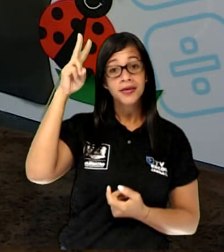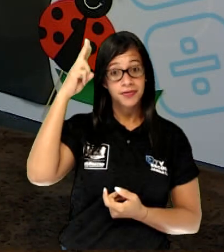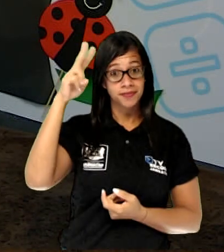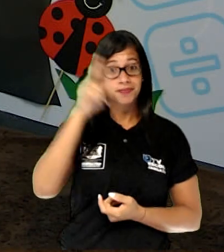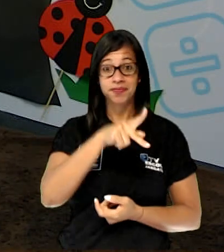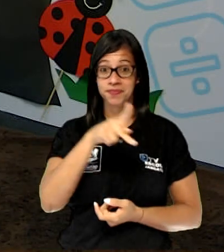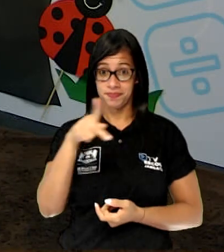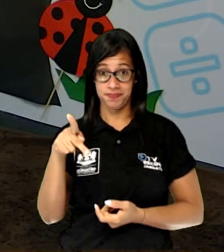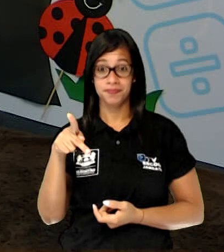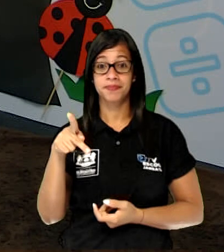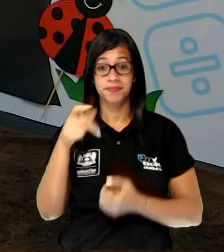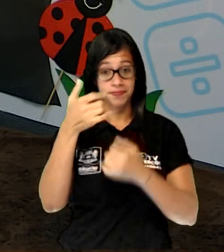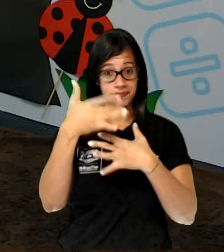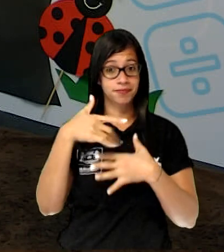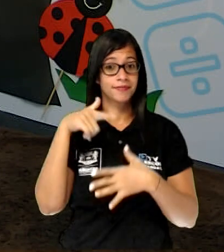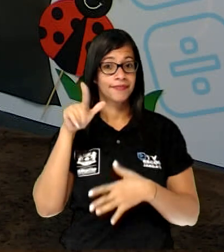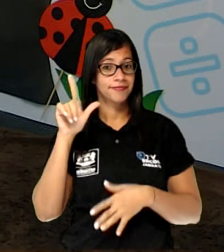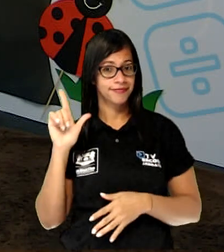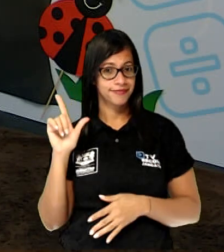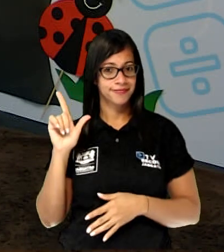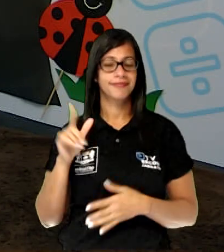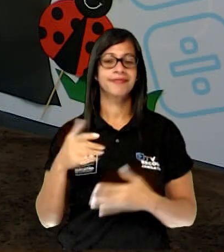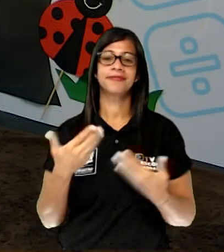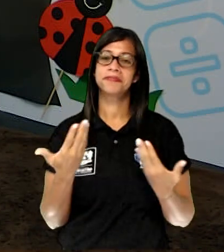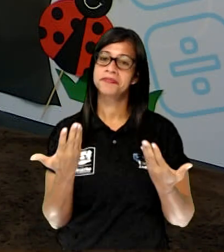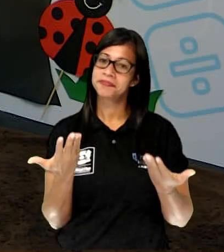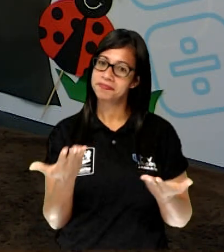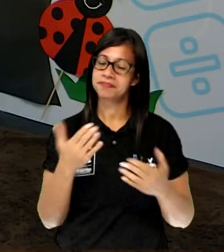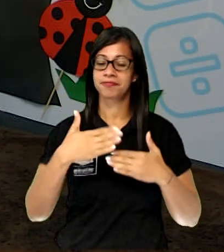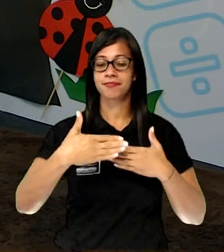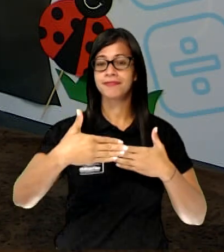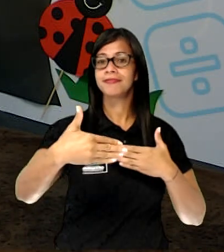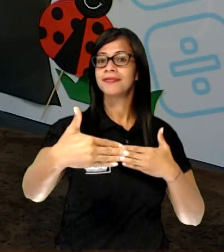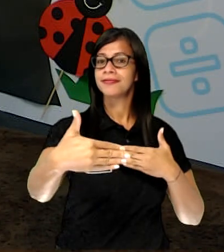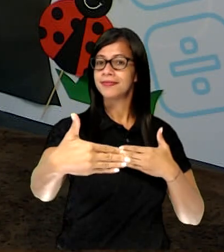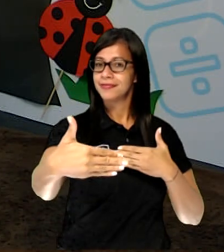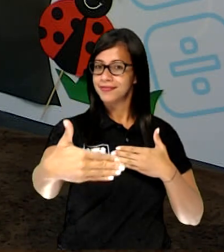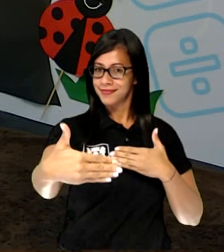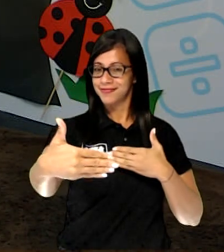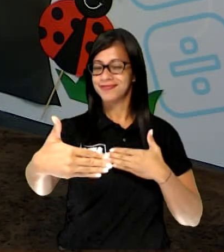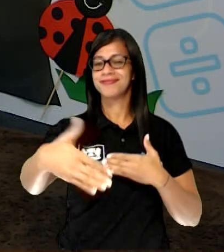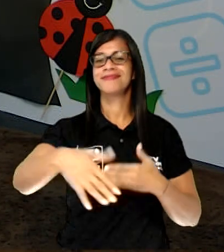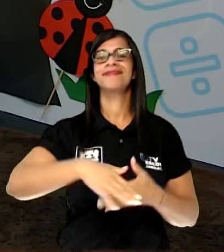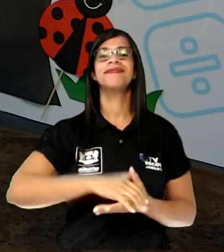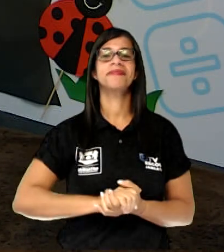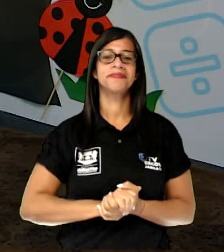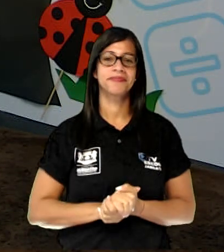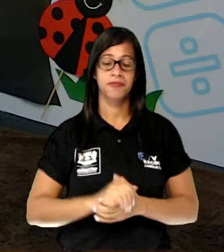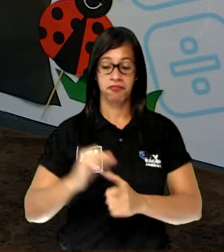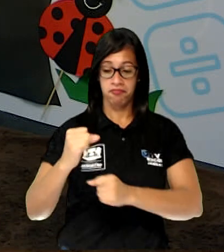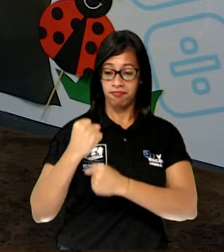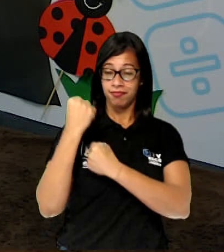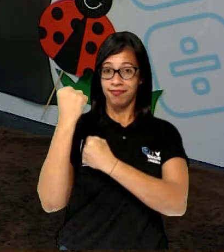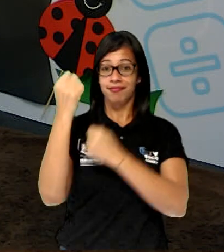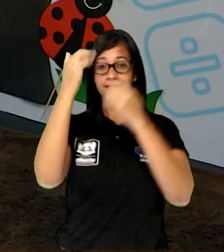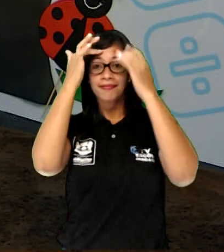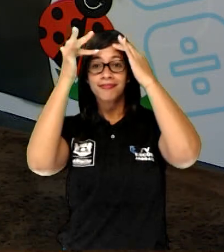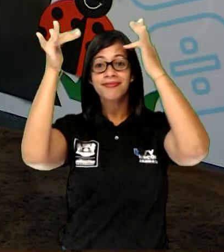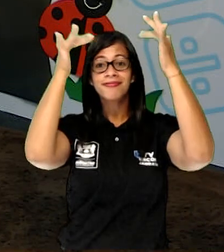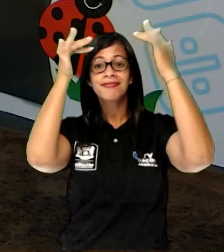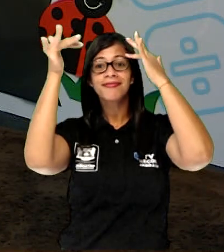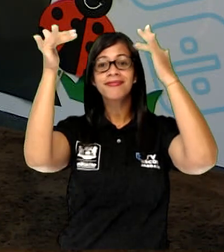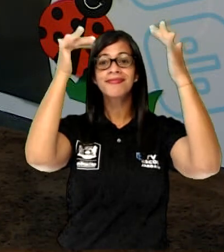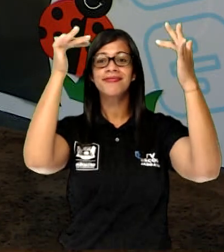contou ontem? Pois bem, nós vamos continuar com essa aventura sobre os poderes da imaginação.